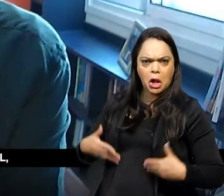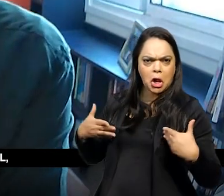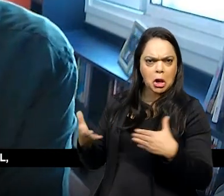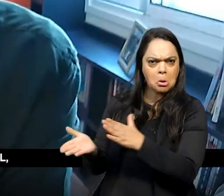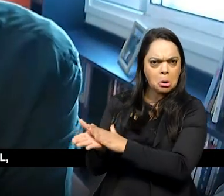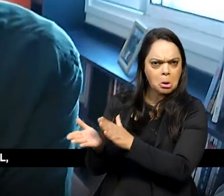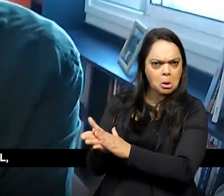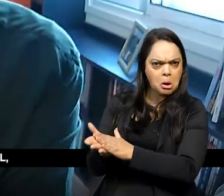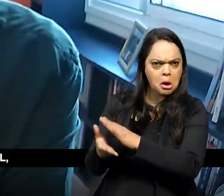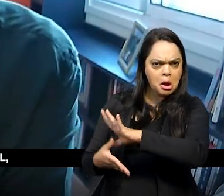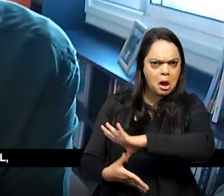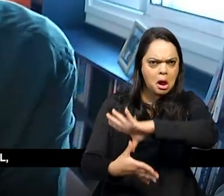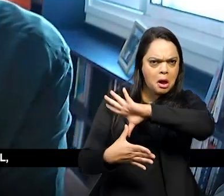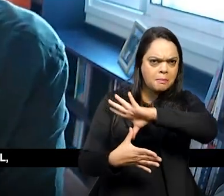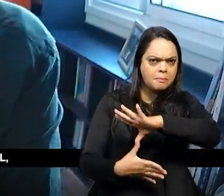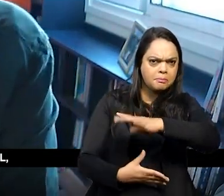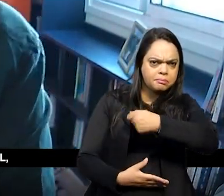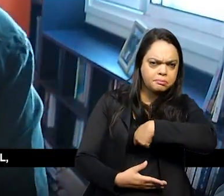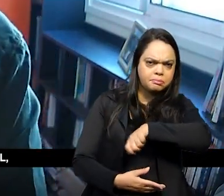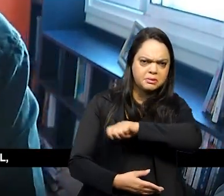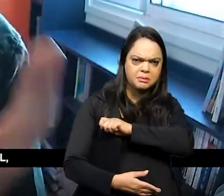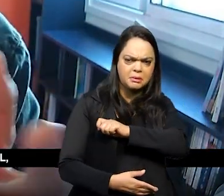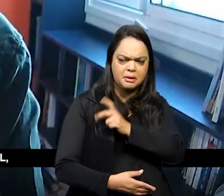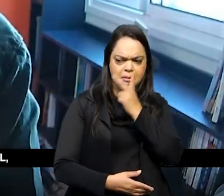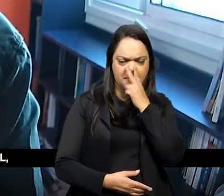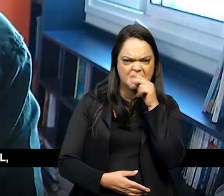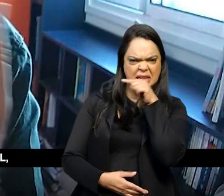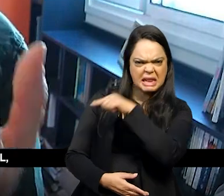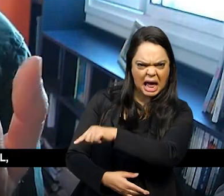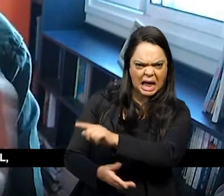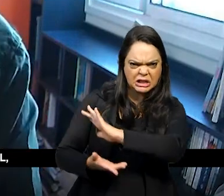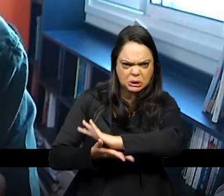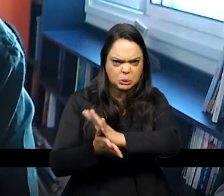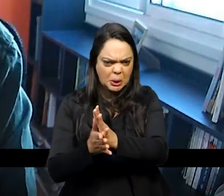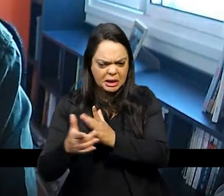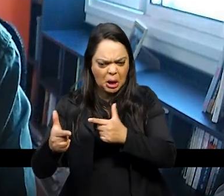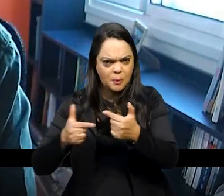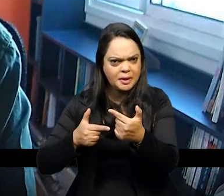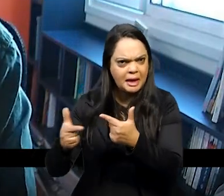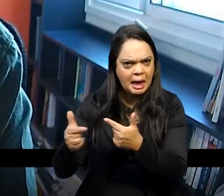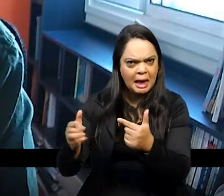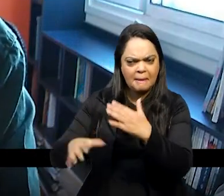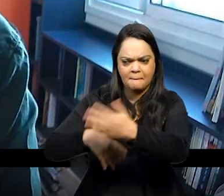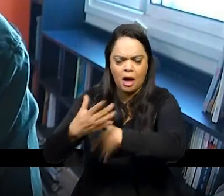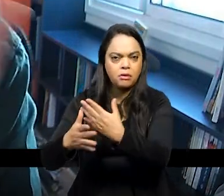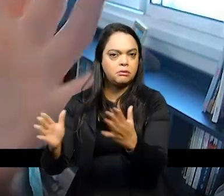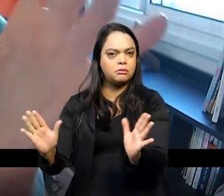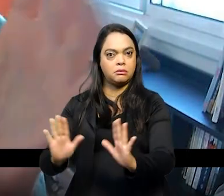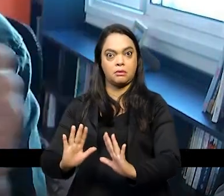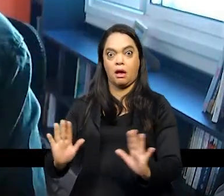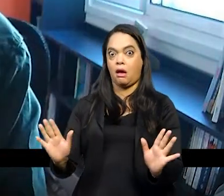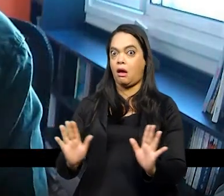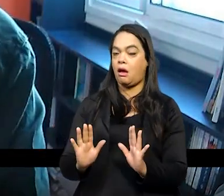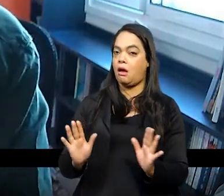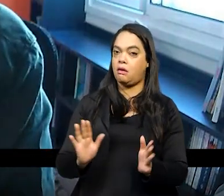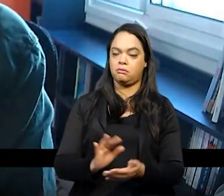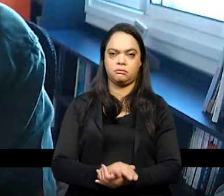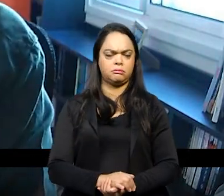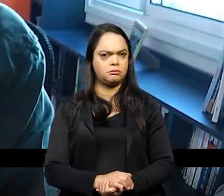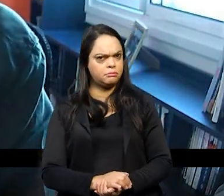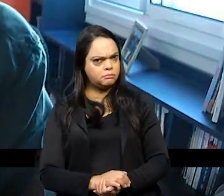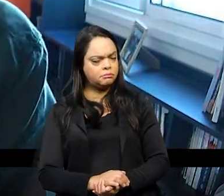um pouco de lado essa visão de que é um lugar de anarquia de destruição de guerra civil os termos são da época é tudo conceito